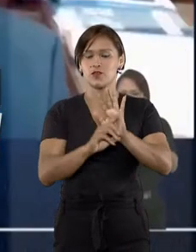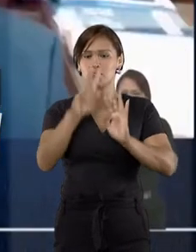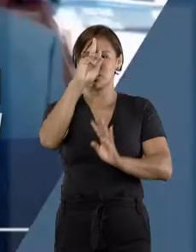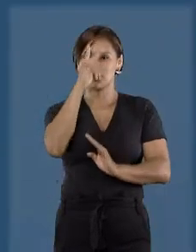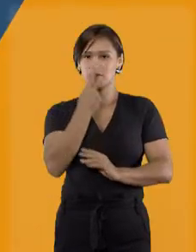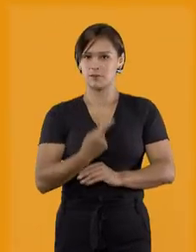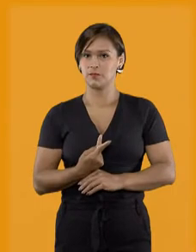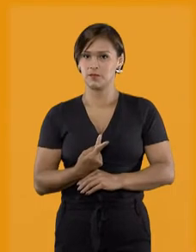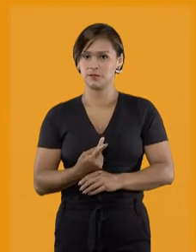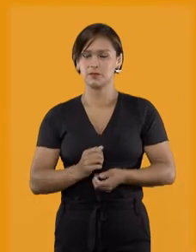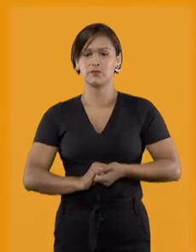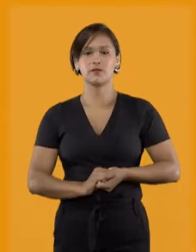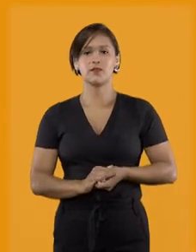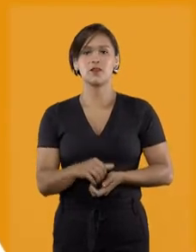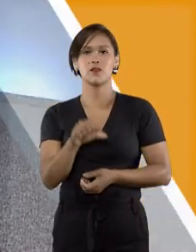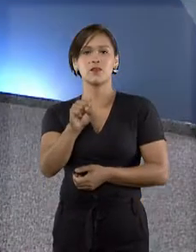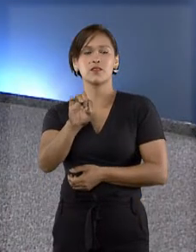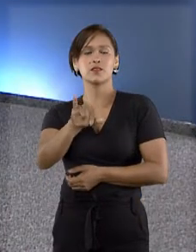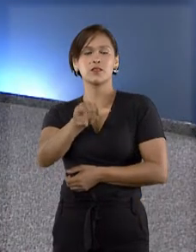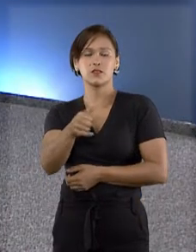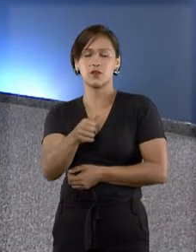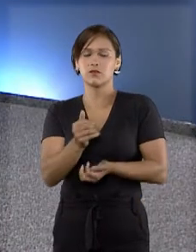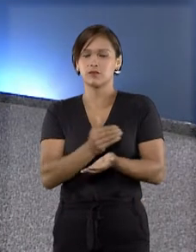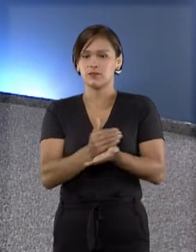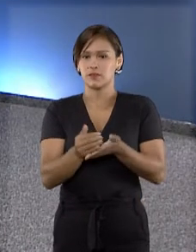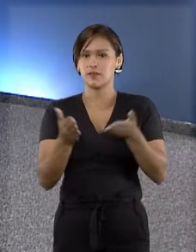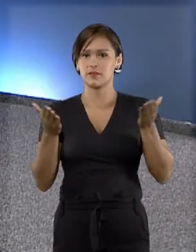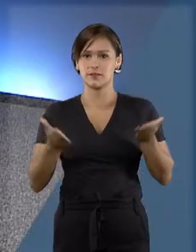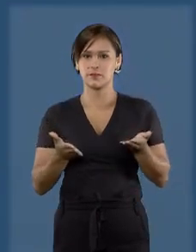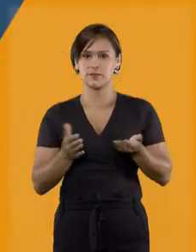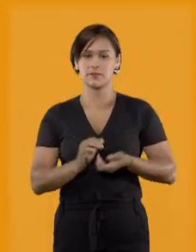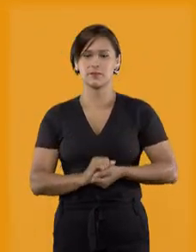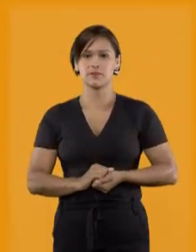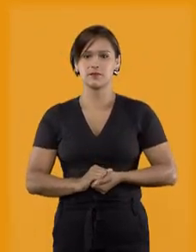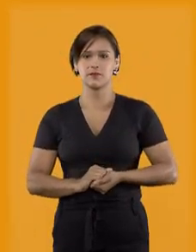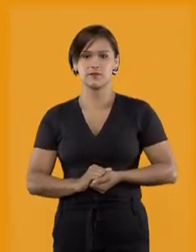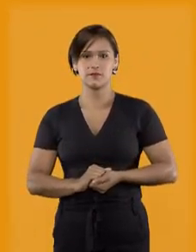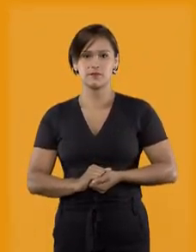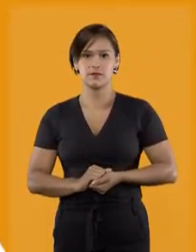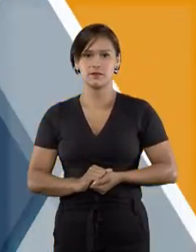Direitos Humanos. O STJ Notícias começa agora.